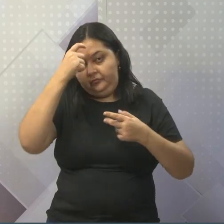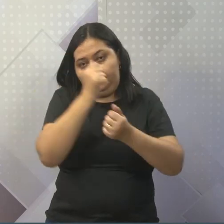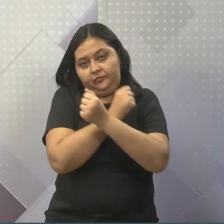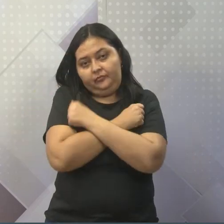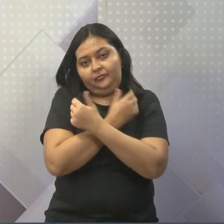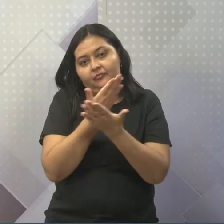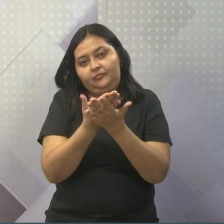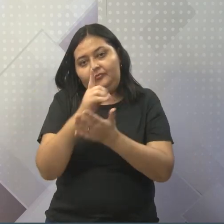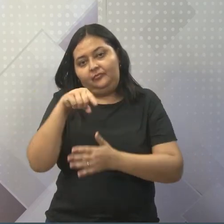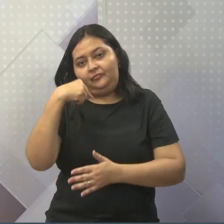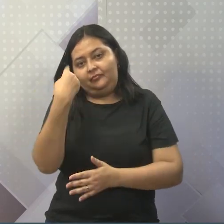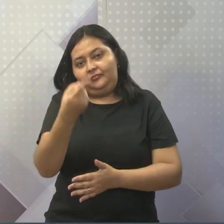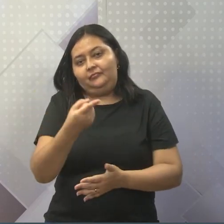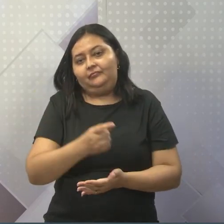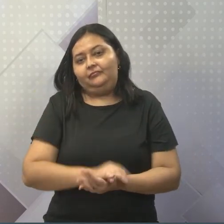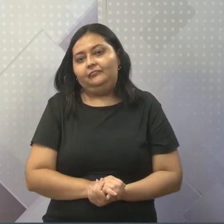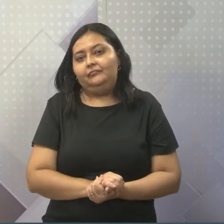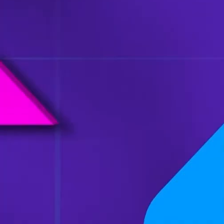próxima aula.